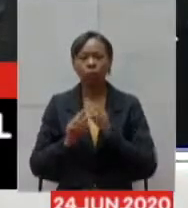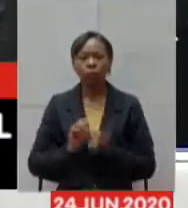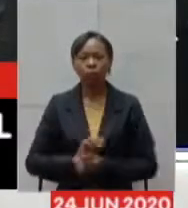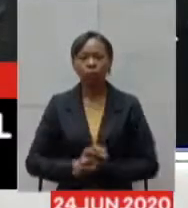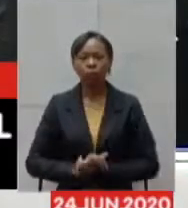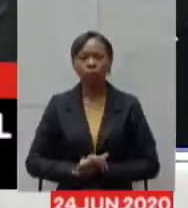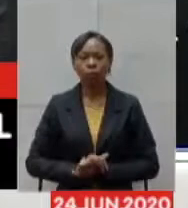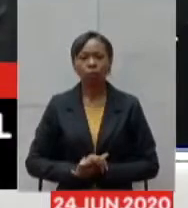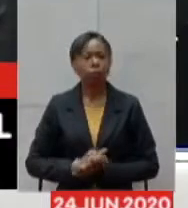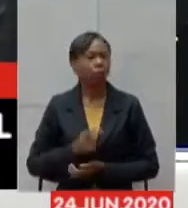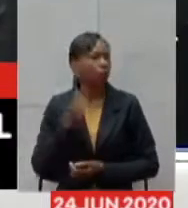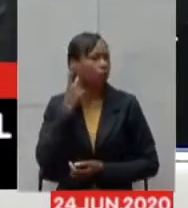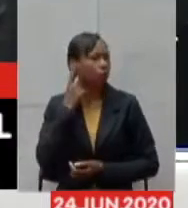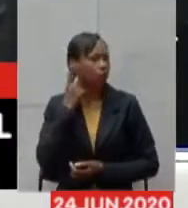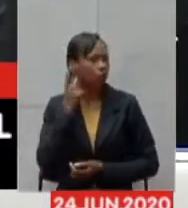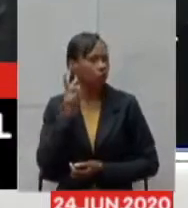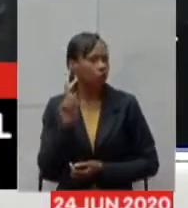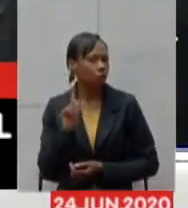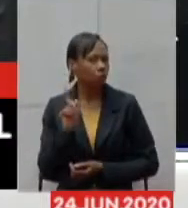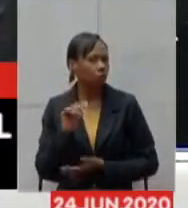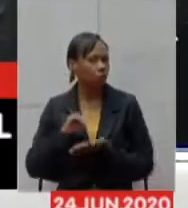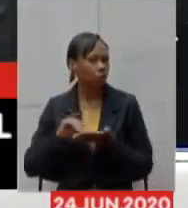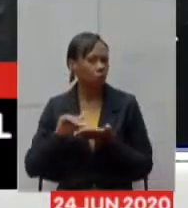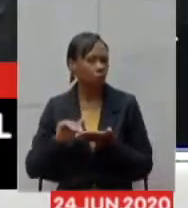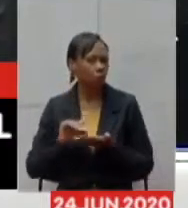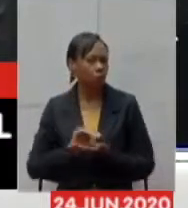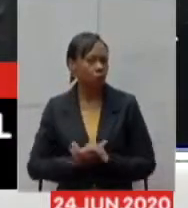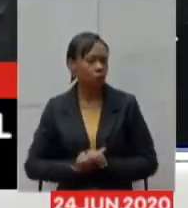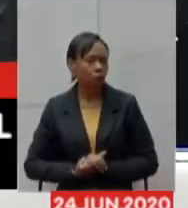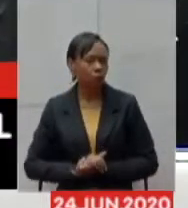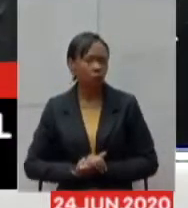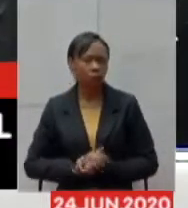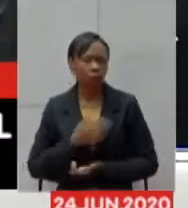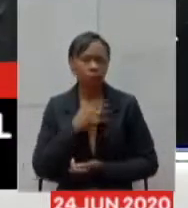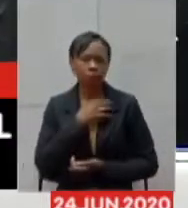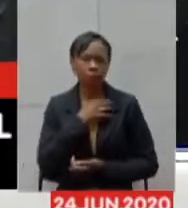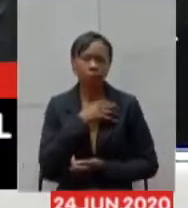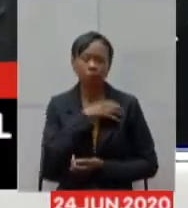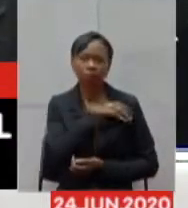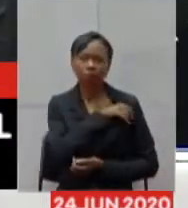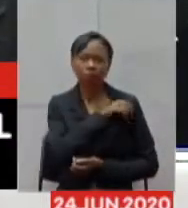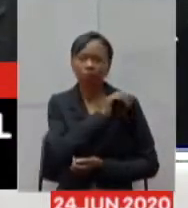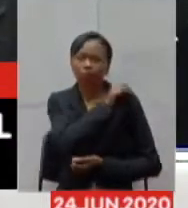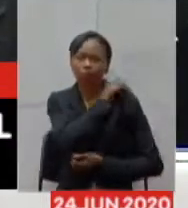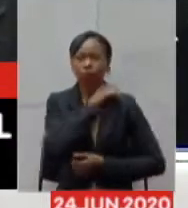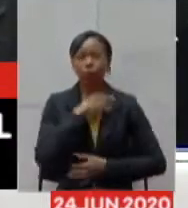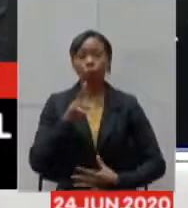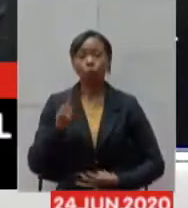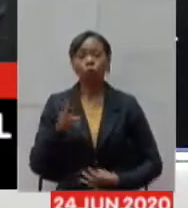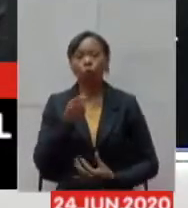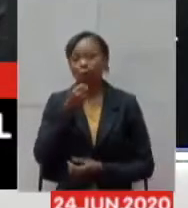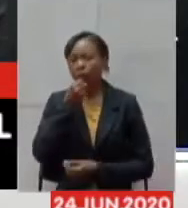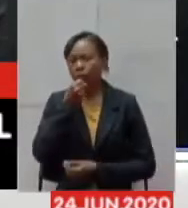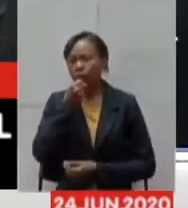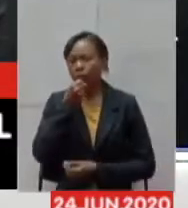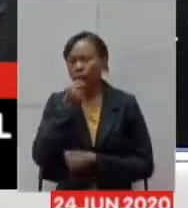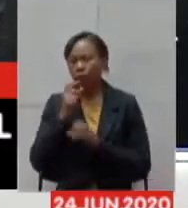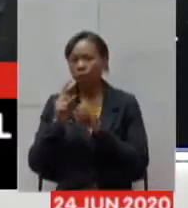nós não estamos te ouvindo deputado continua bloqueado o seu microfone